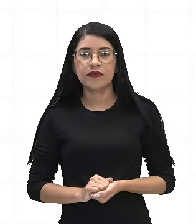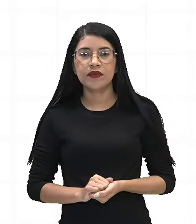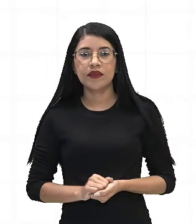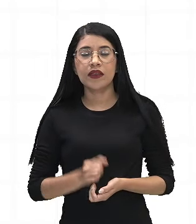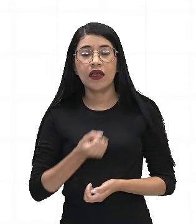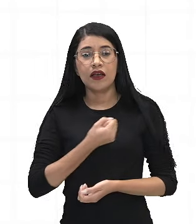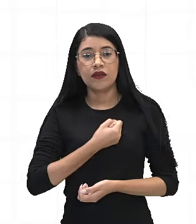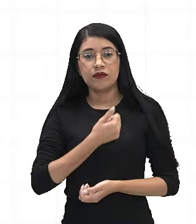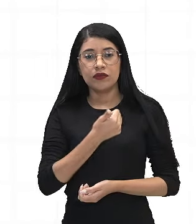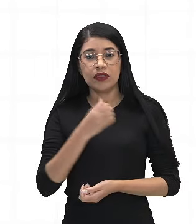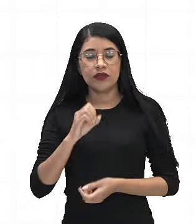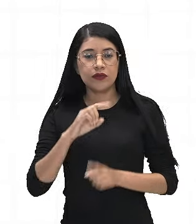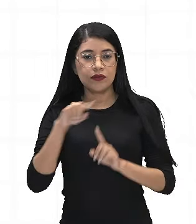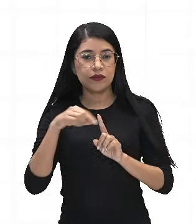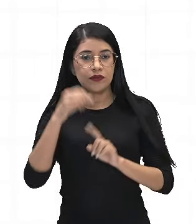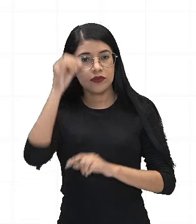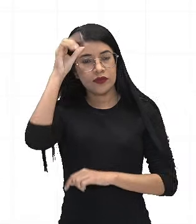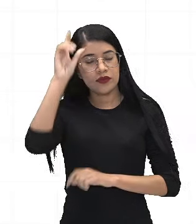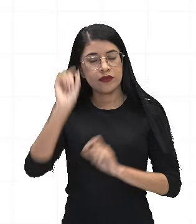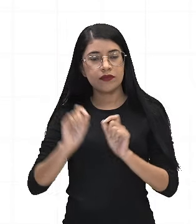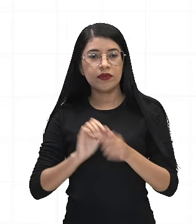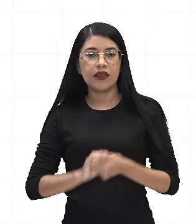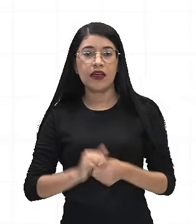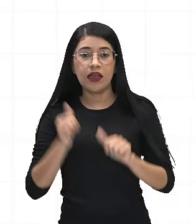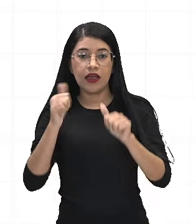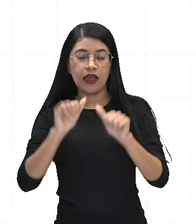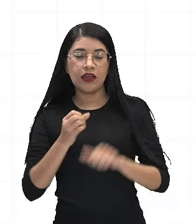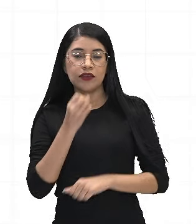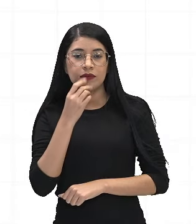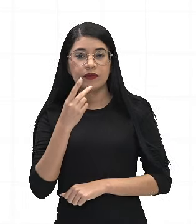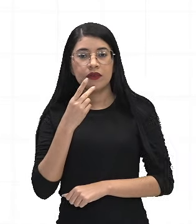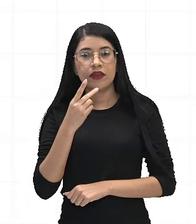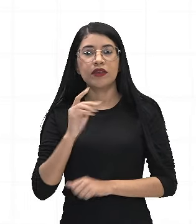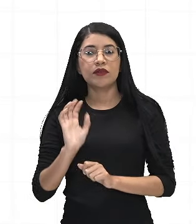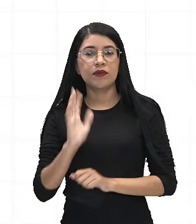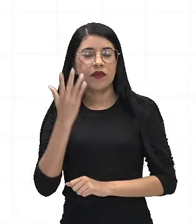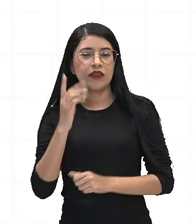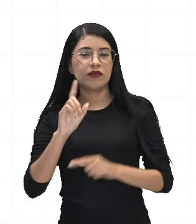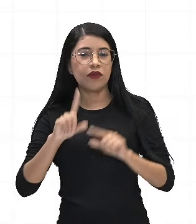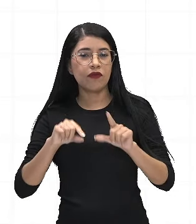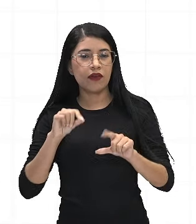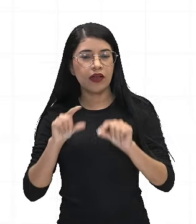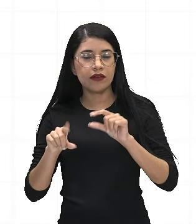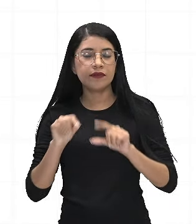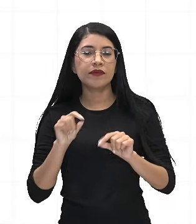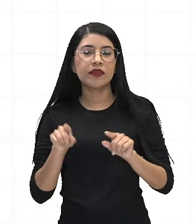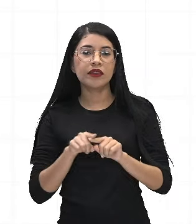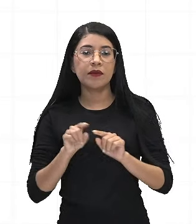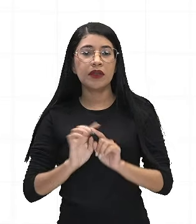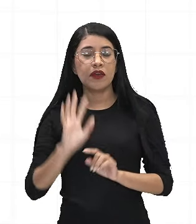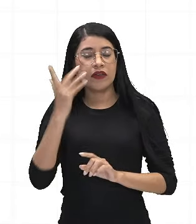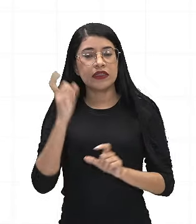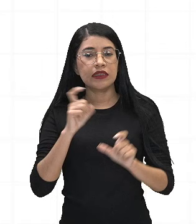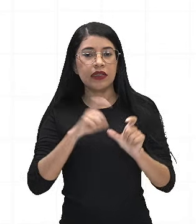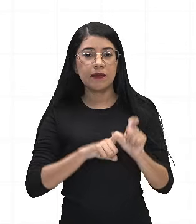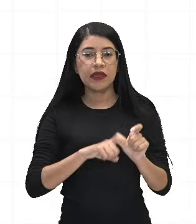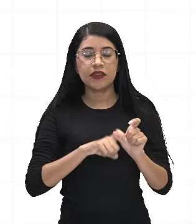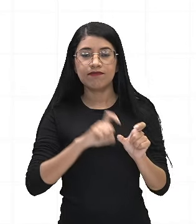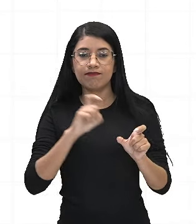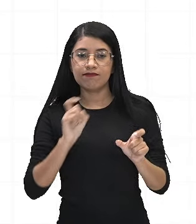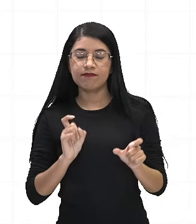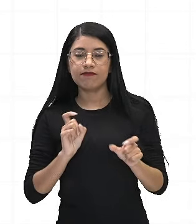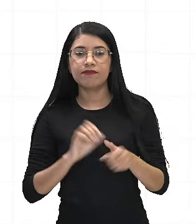18, Objeto de Conhecimento, Análise de Probabilidade de Eventos Aleatórios, Eventos Dependentes e